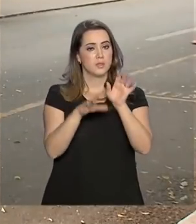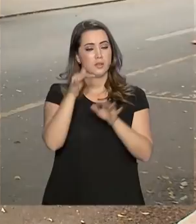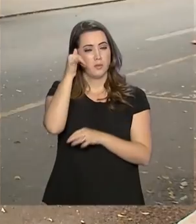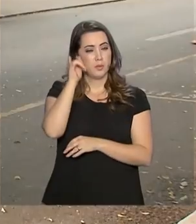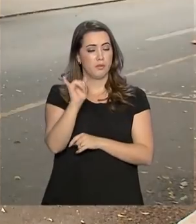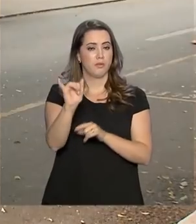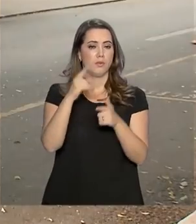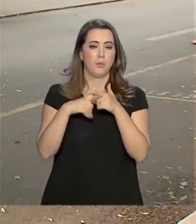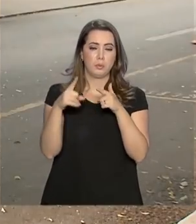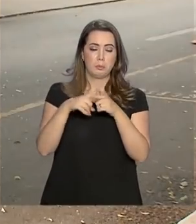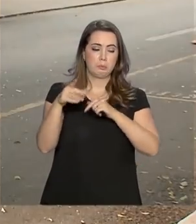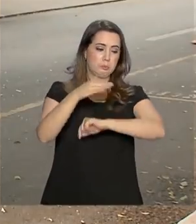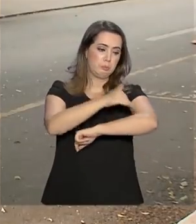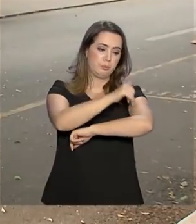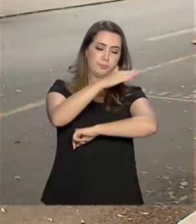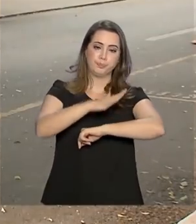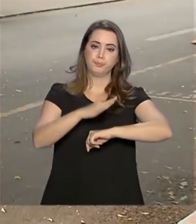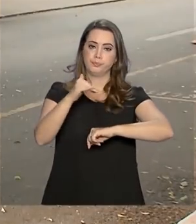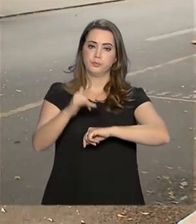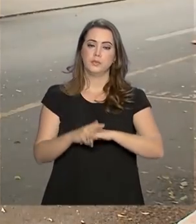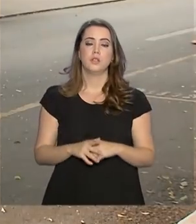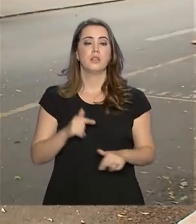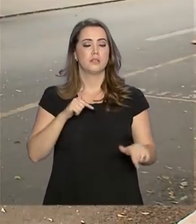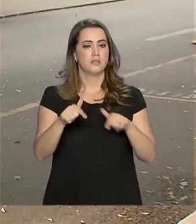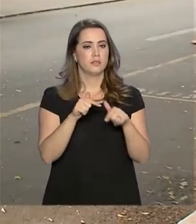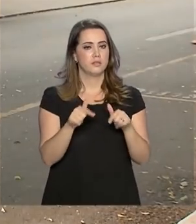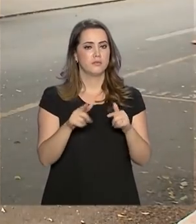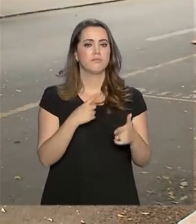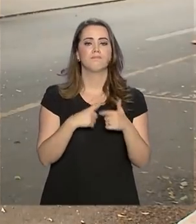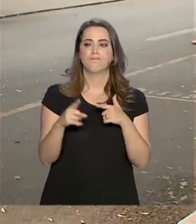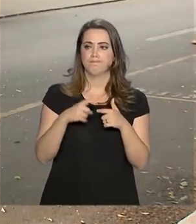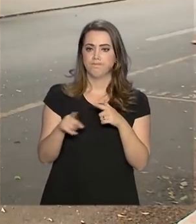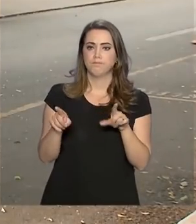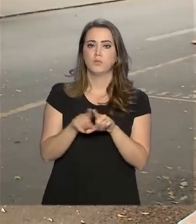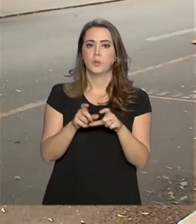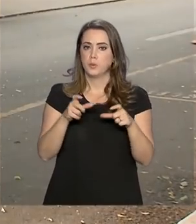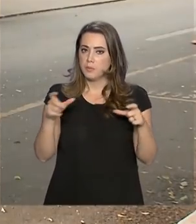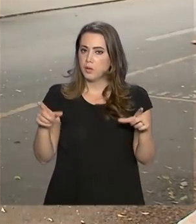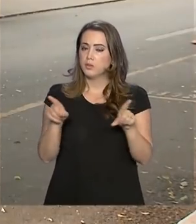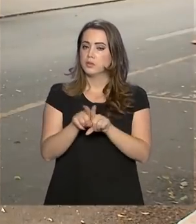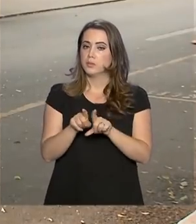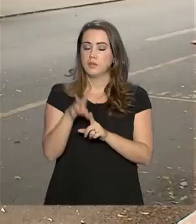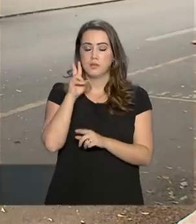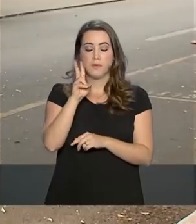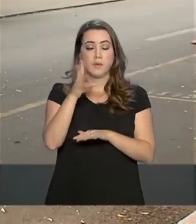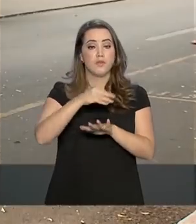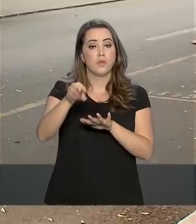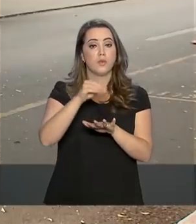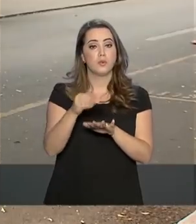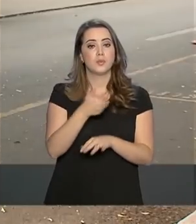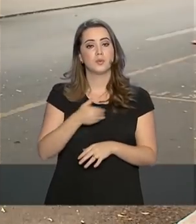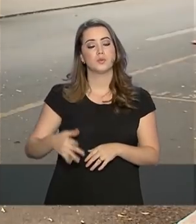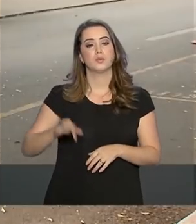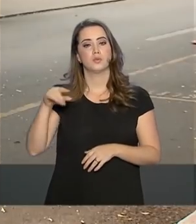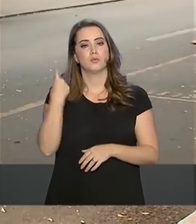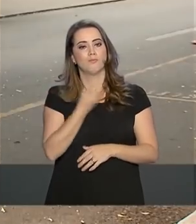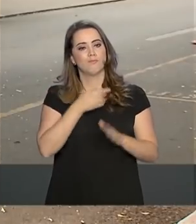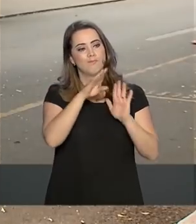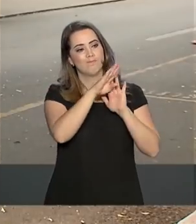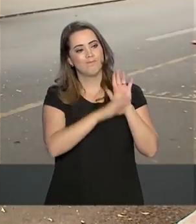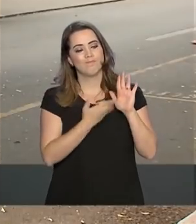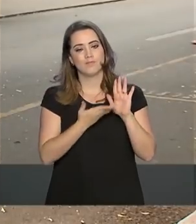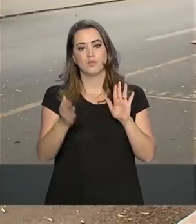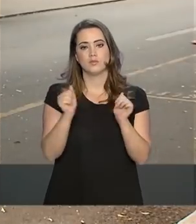barragem em Brumadinho, em Minas Gerais. Então, eles atuam nessa situação também. Você pode conferir mais informações sobre o governo federal ao longo da nossa